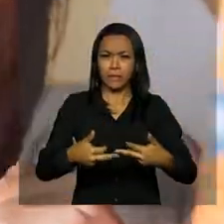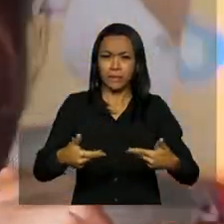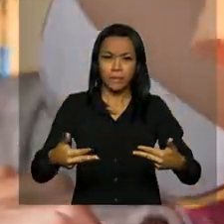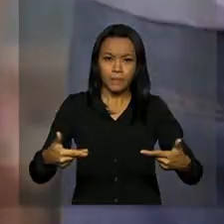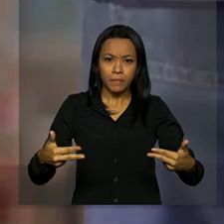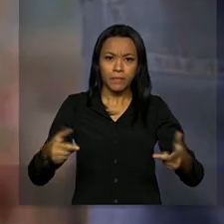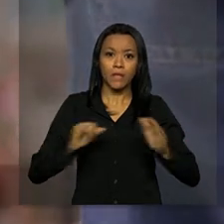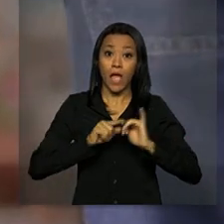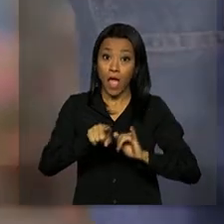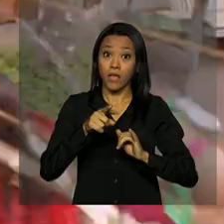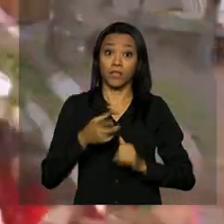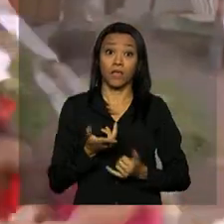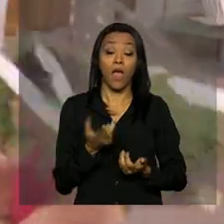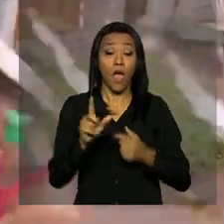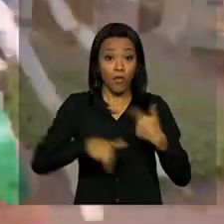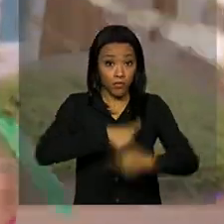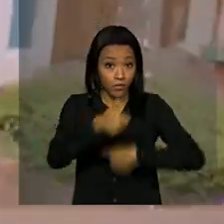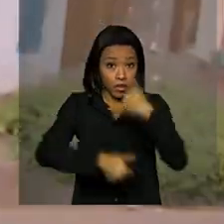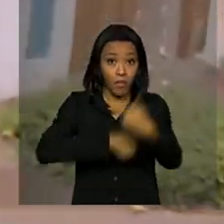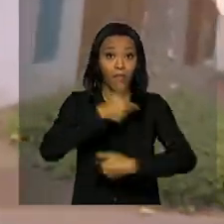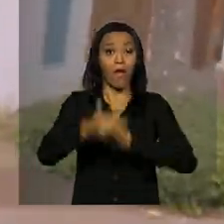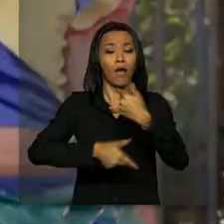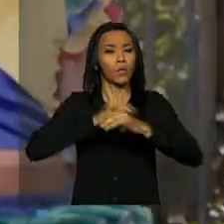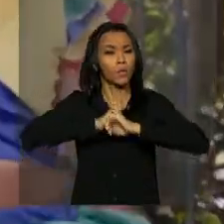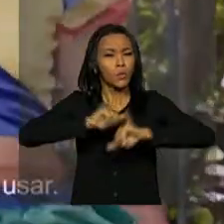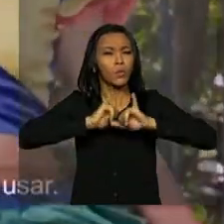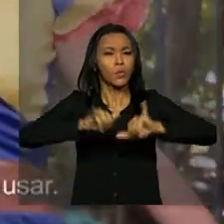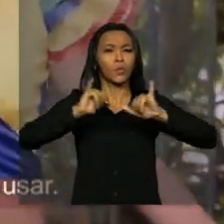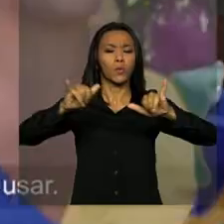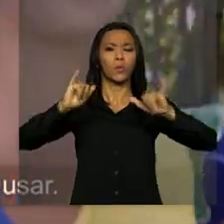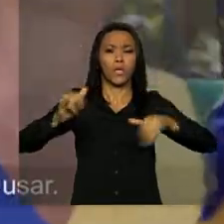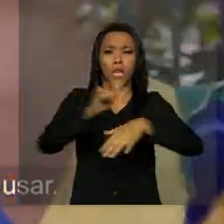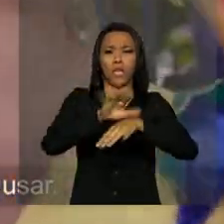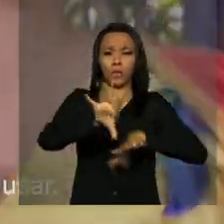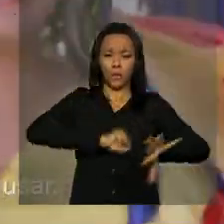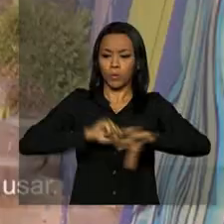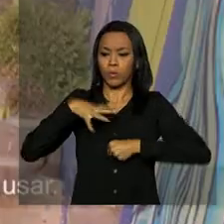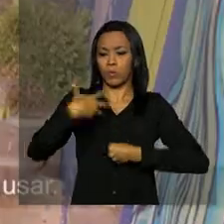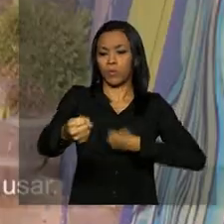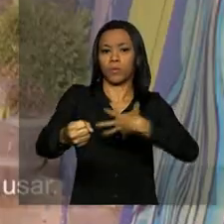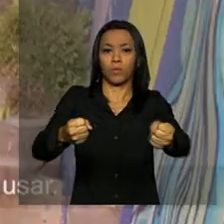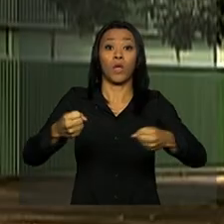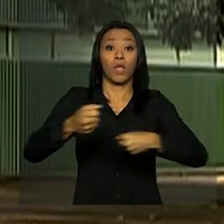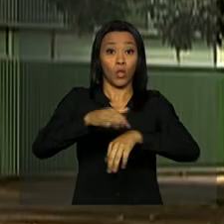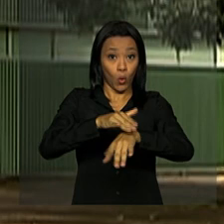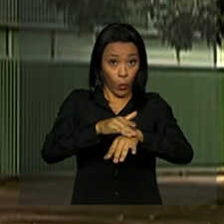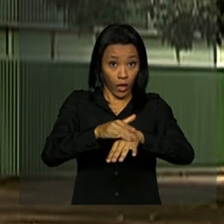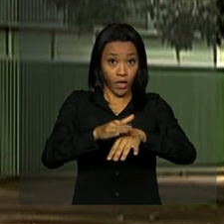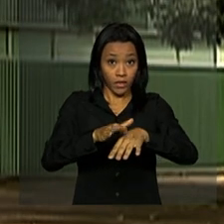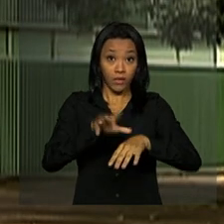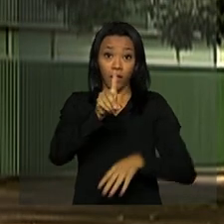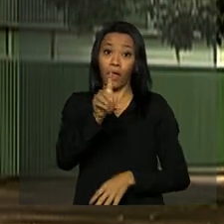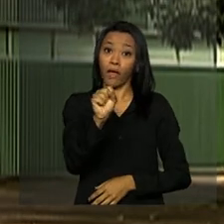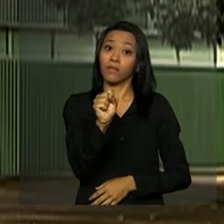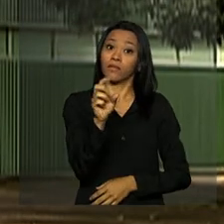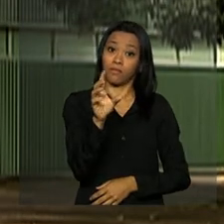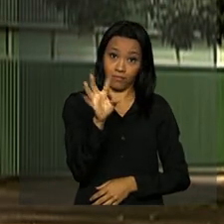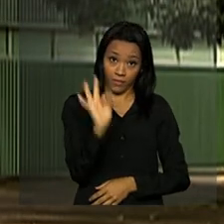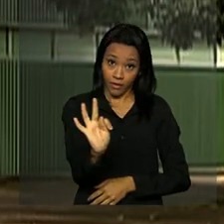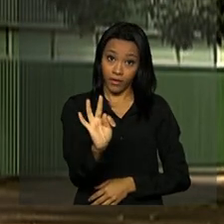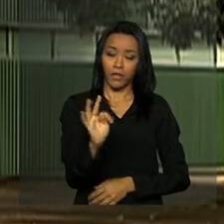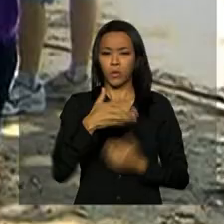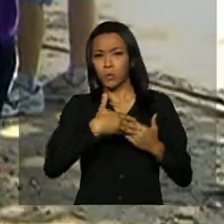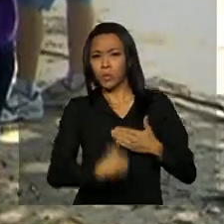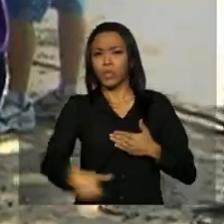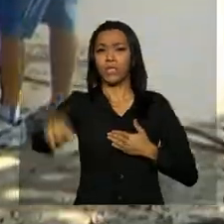Esta é uma das ações da campanha de prevenção às doenças sexualmente transmissíveis do Ministério da Saúde. Durante os